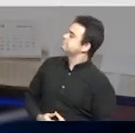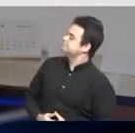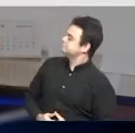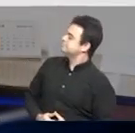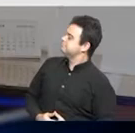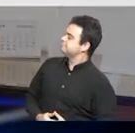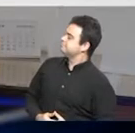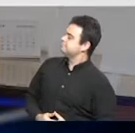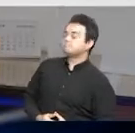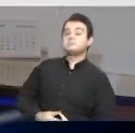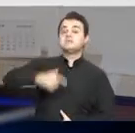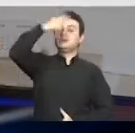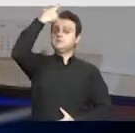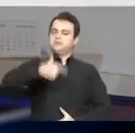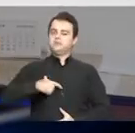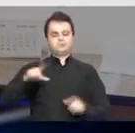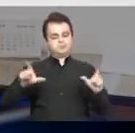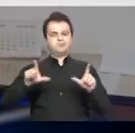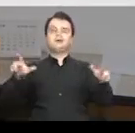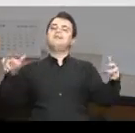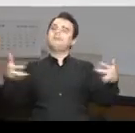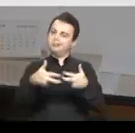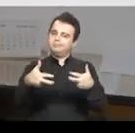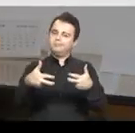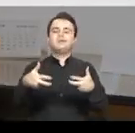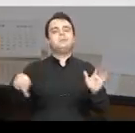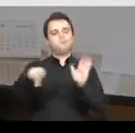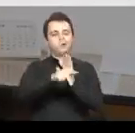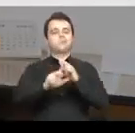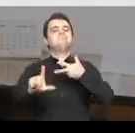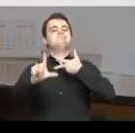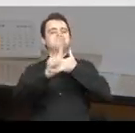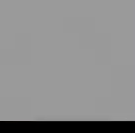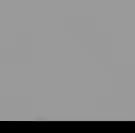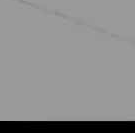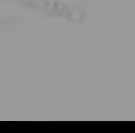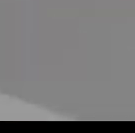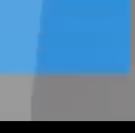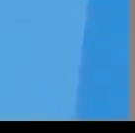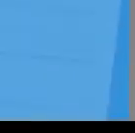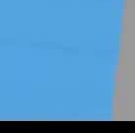José do Rio Preto. Jaqueline Casanova para a TV Câmara, o canal do Legislativo.